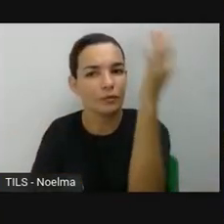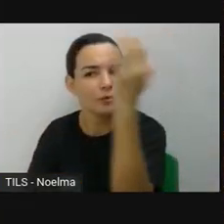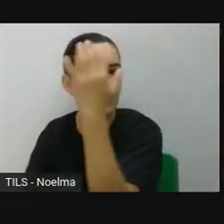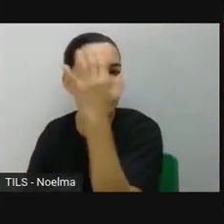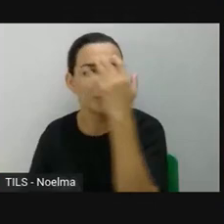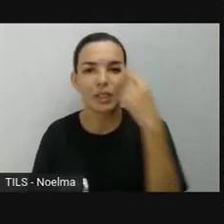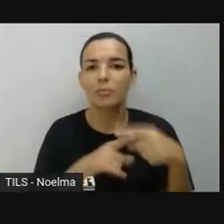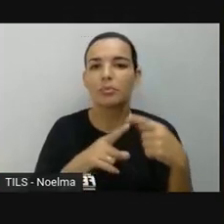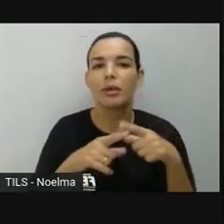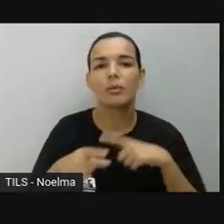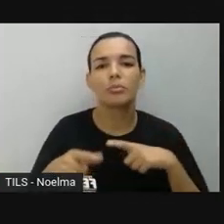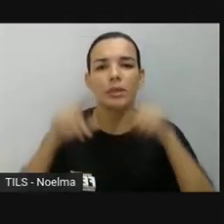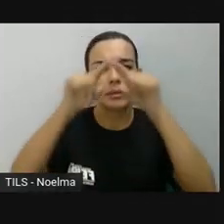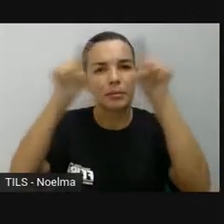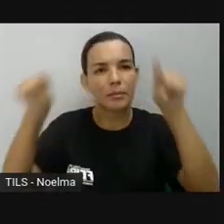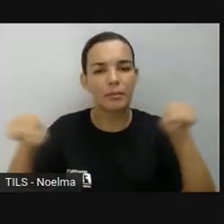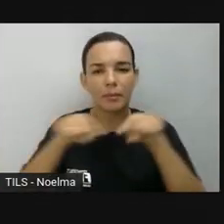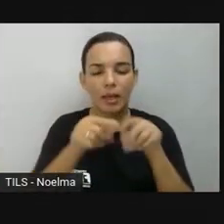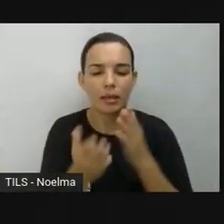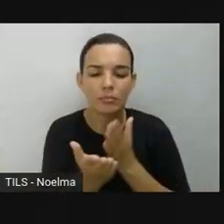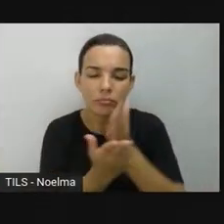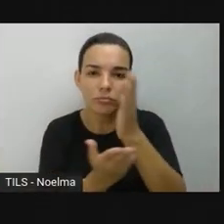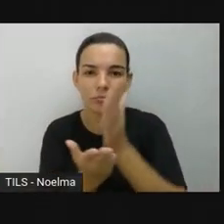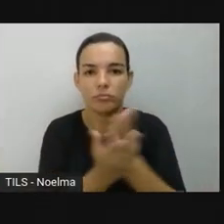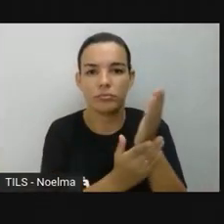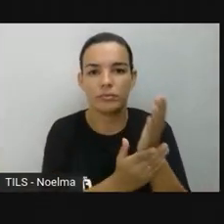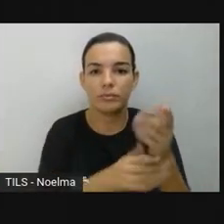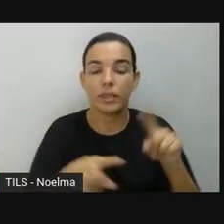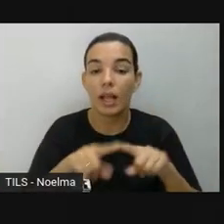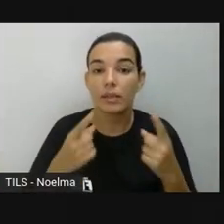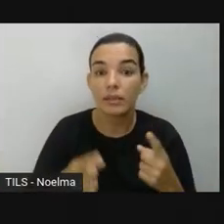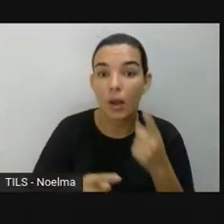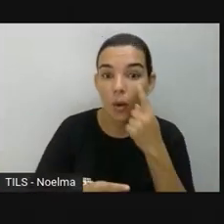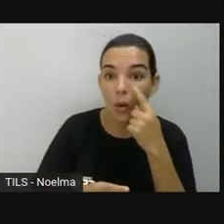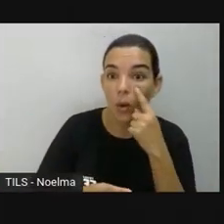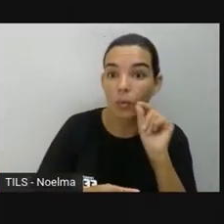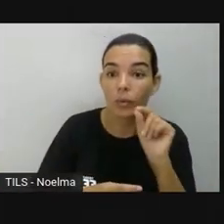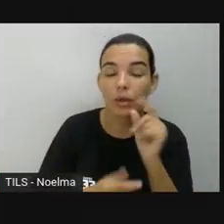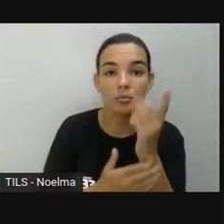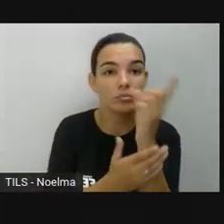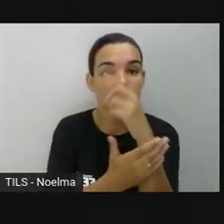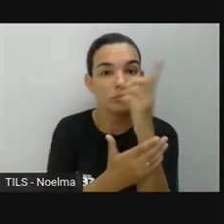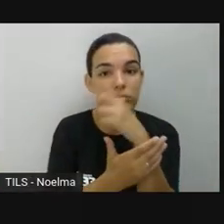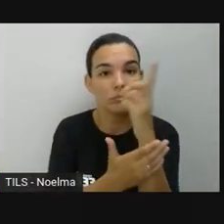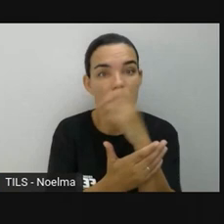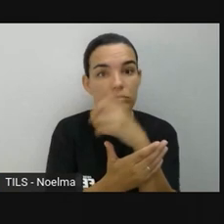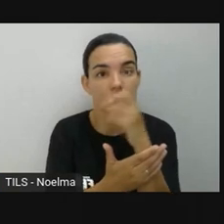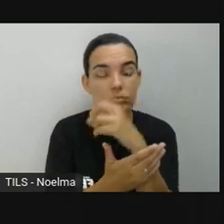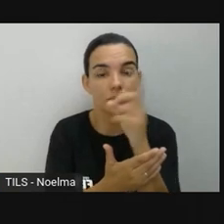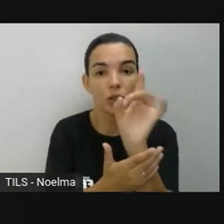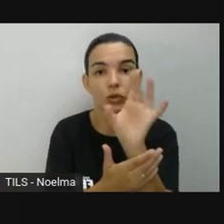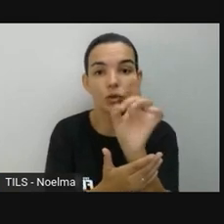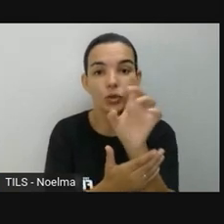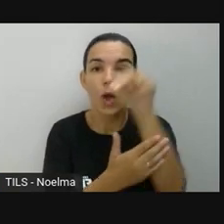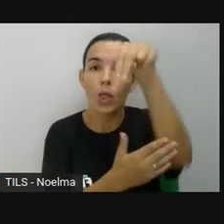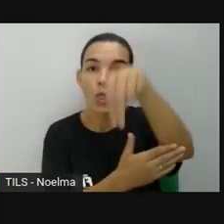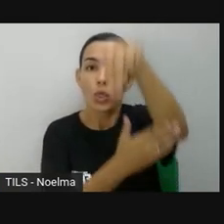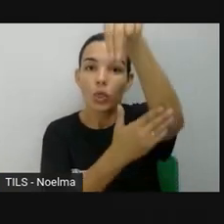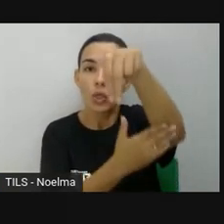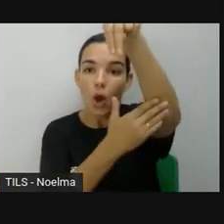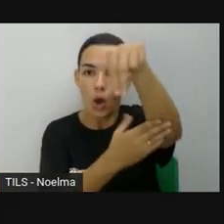de indicação de direção. A bússola tem um ponteiro magnético que se move sempre